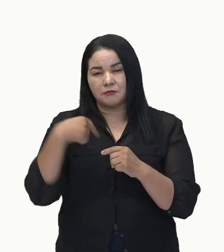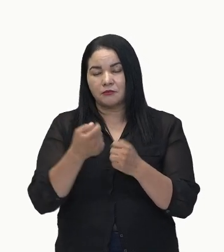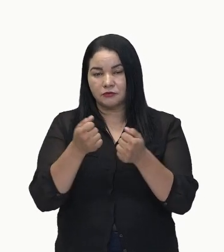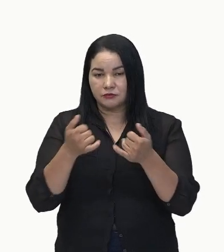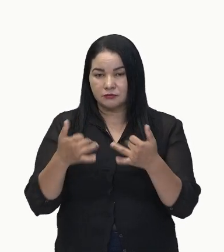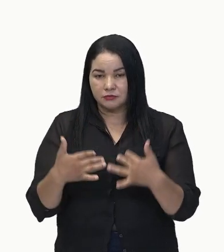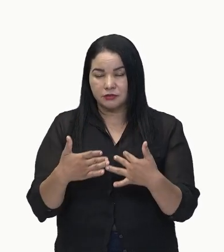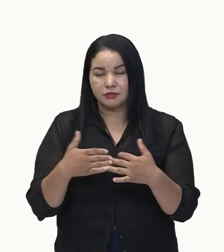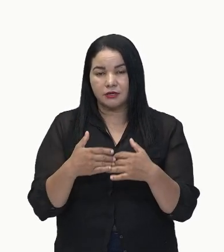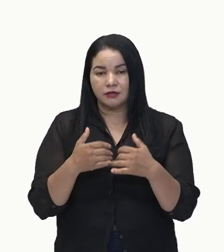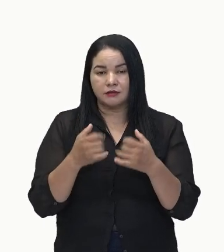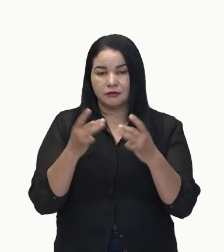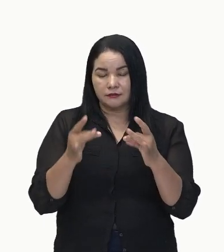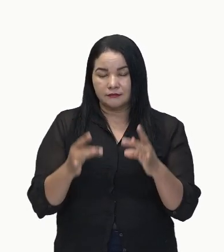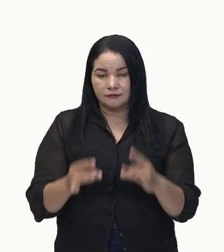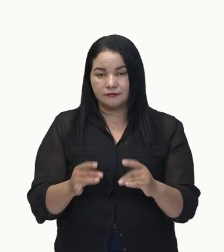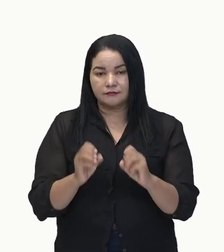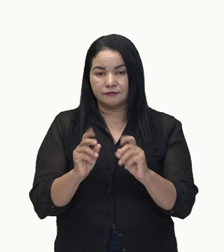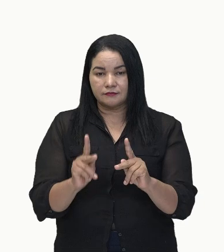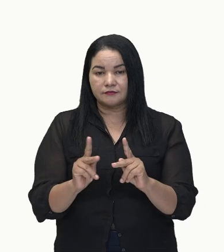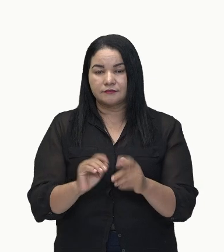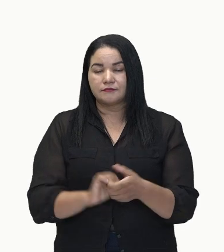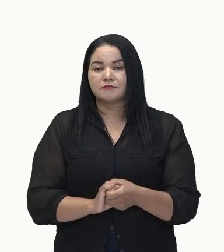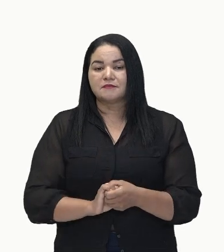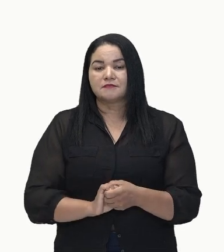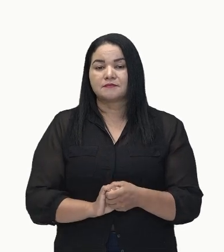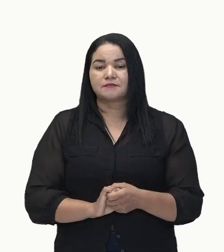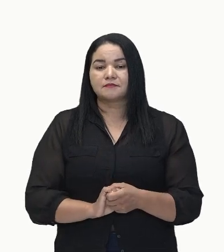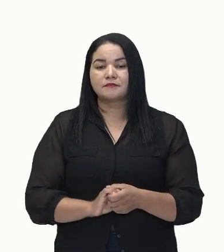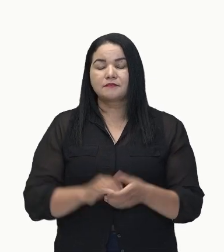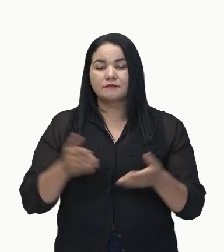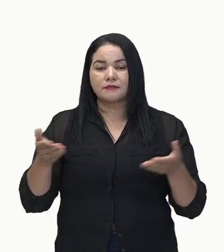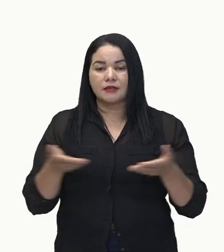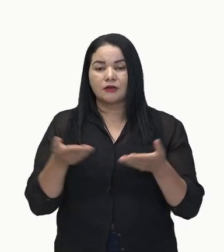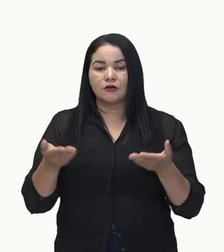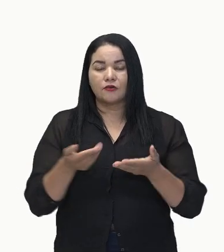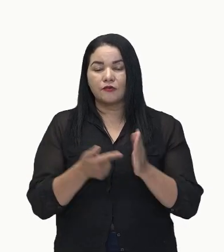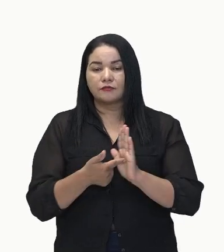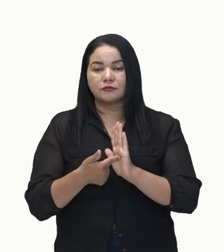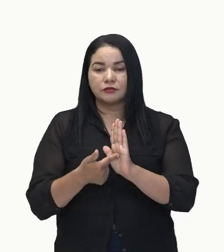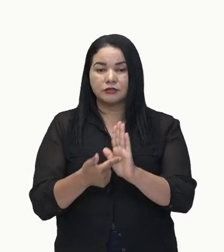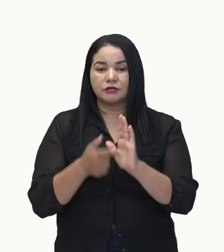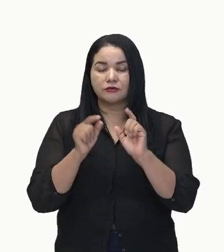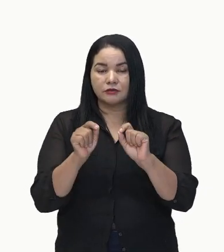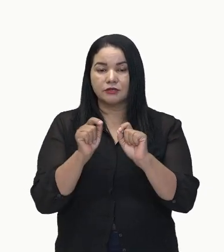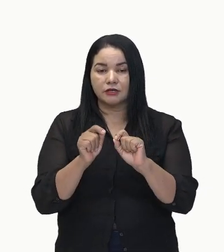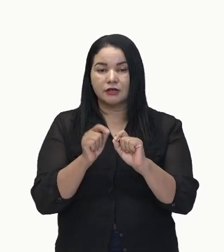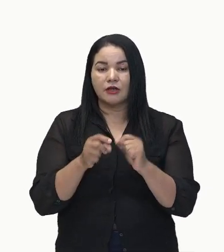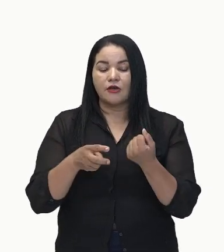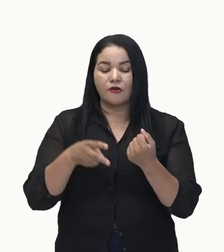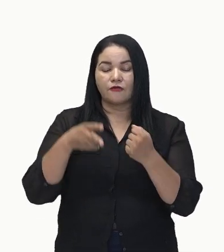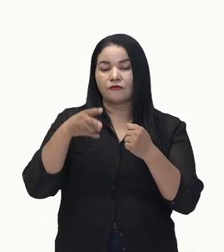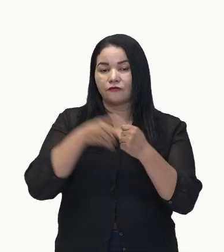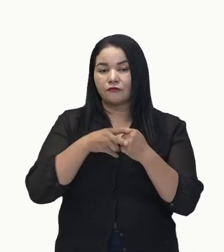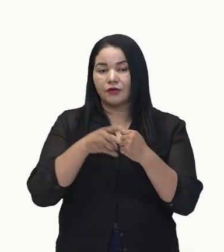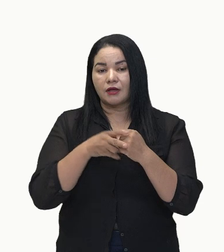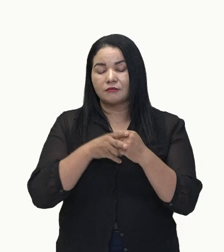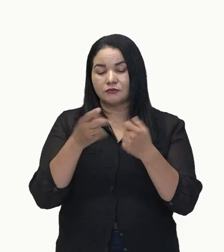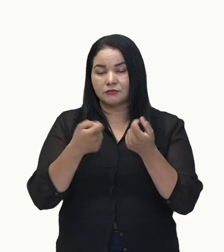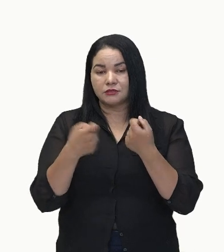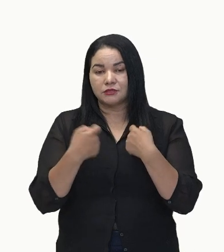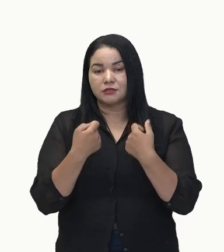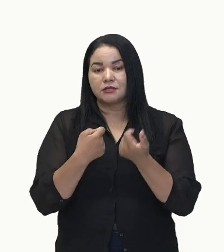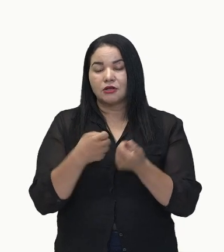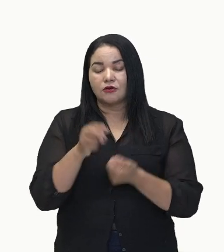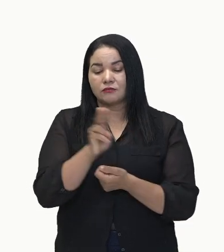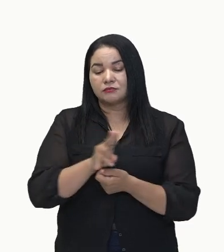outra aula, vamos abordar o que é um verbo transitivo. Mas eu já posso indicar que é um verbo que transita, ele precisa transitar